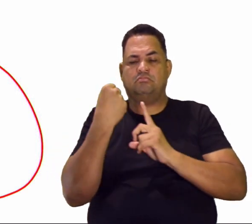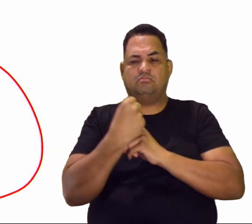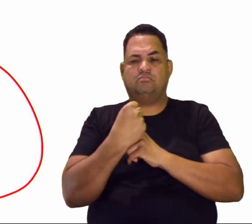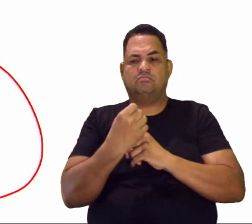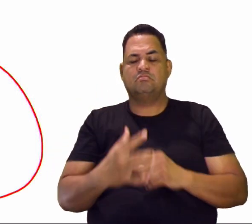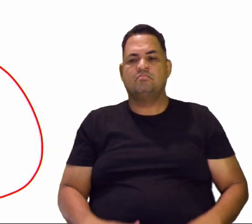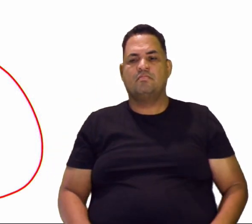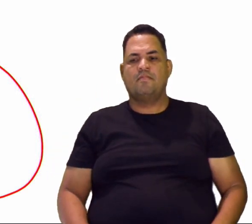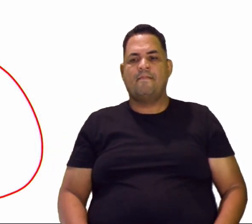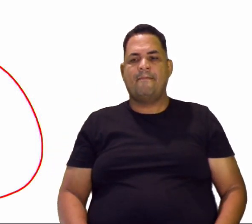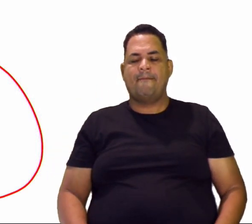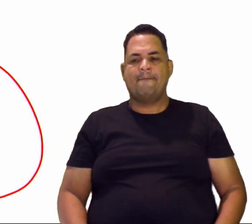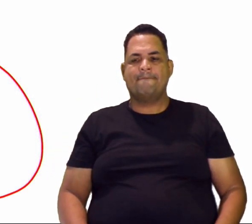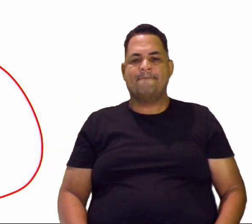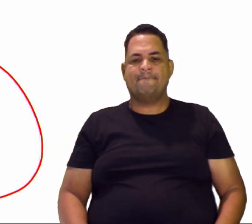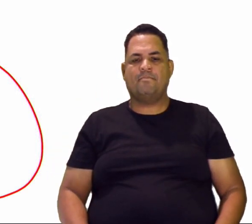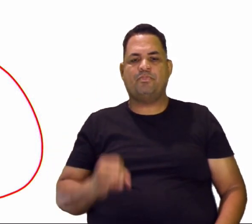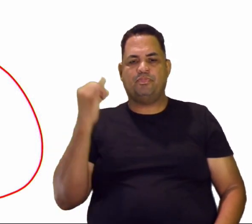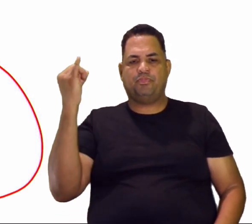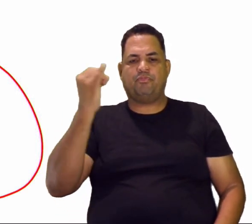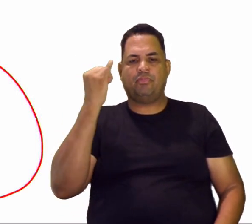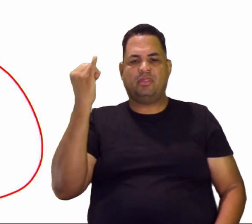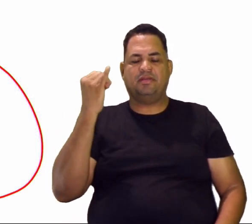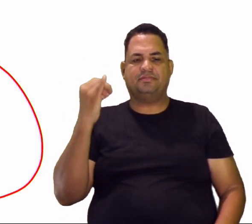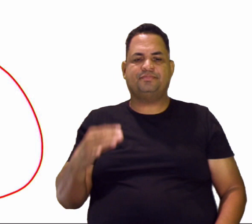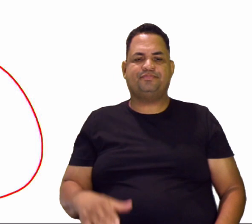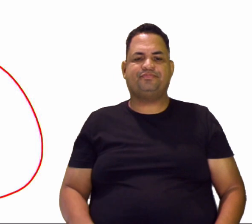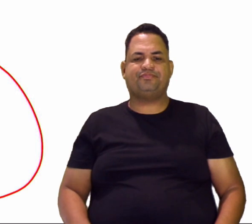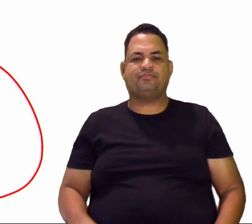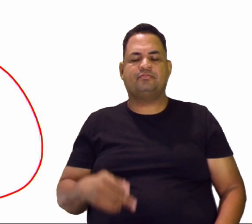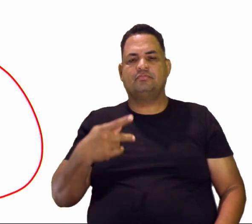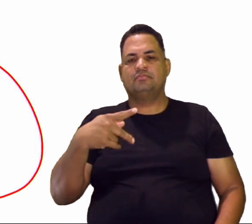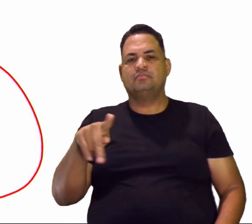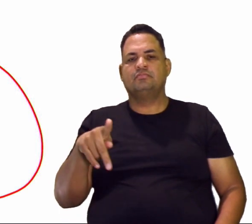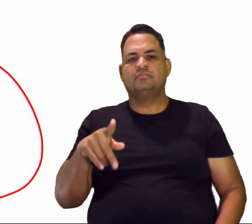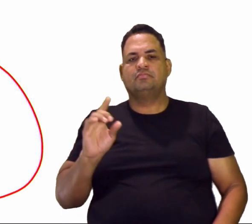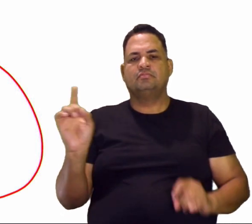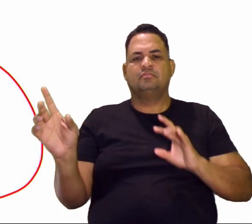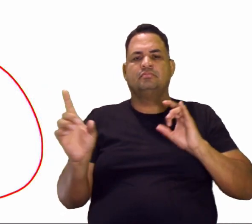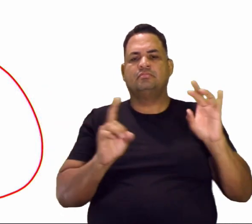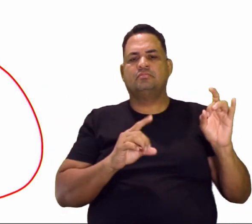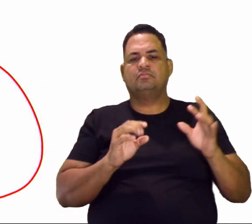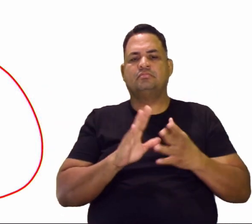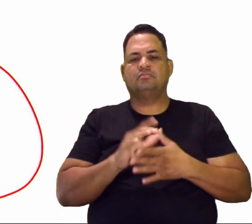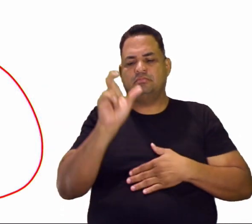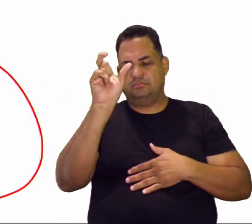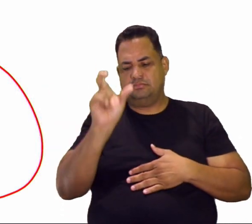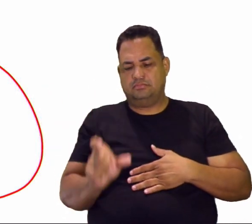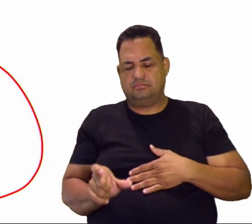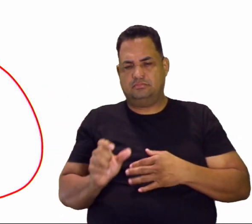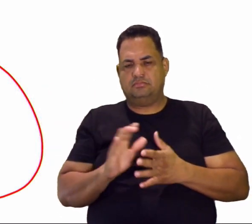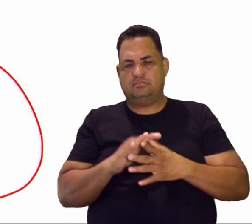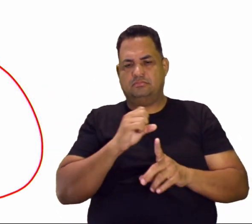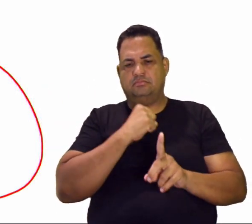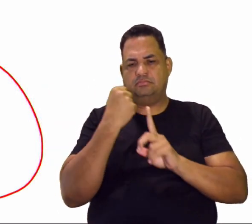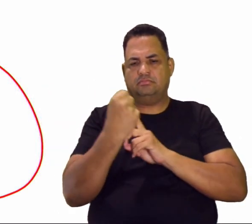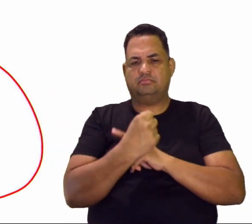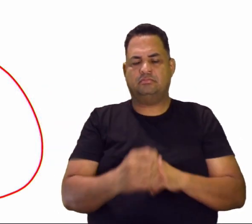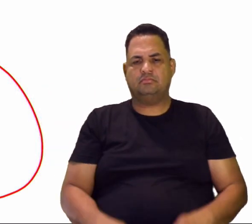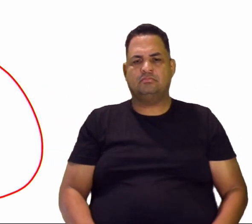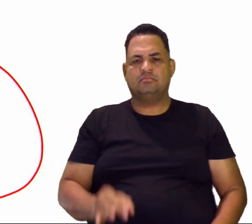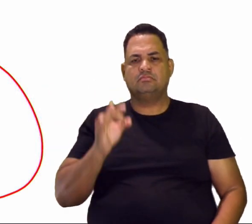são importantes para cada sujeito dessa sociedade,